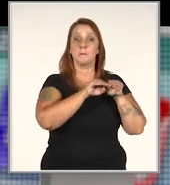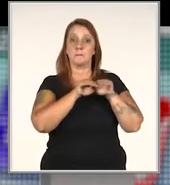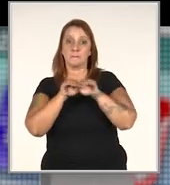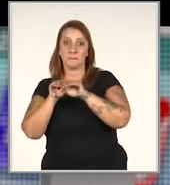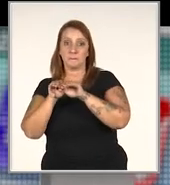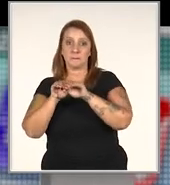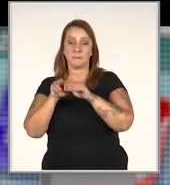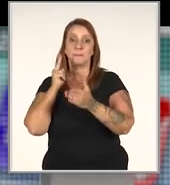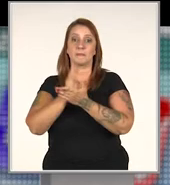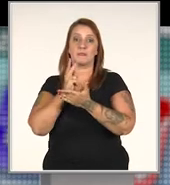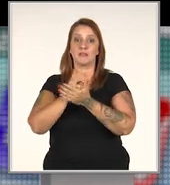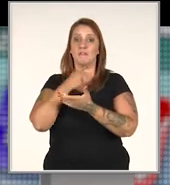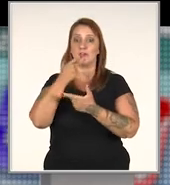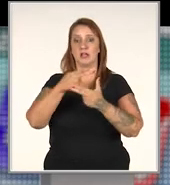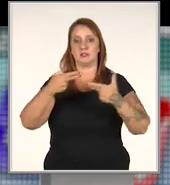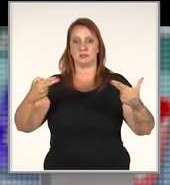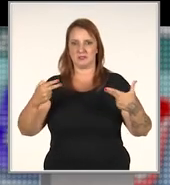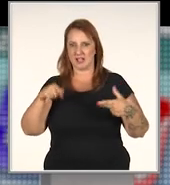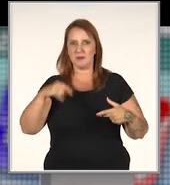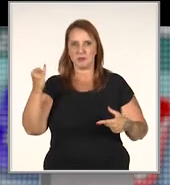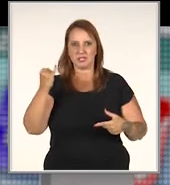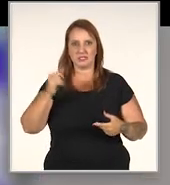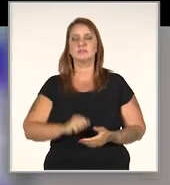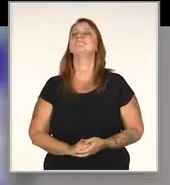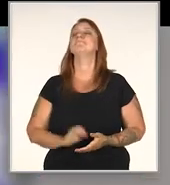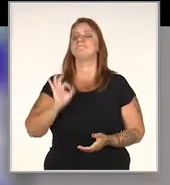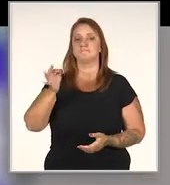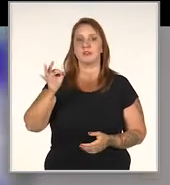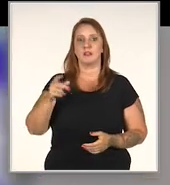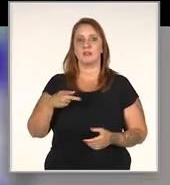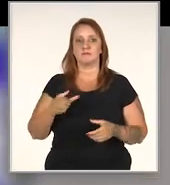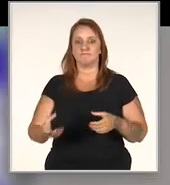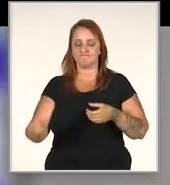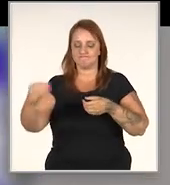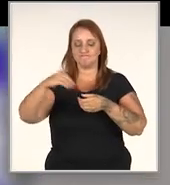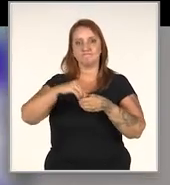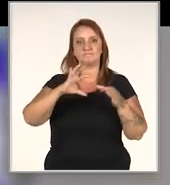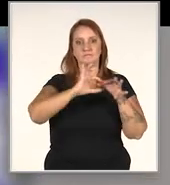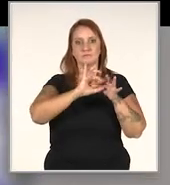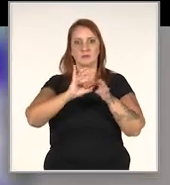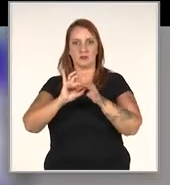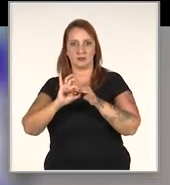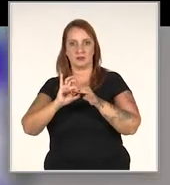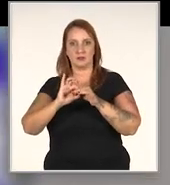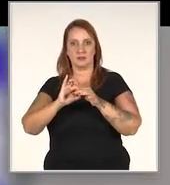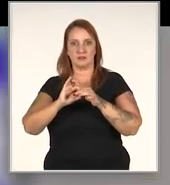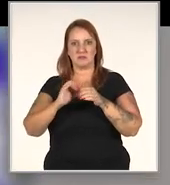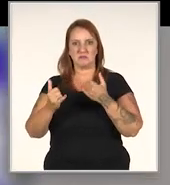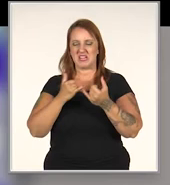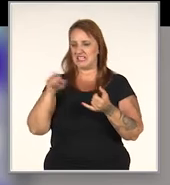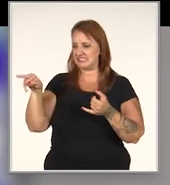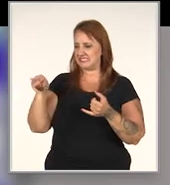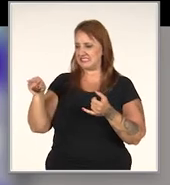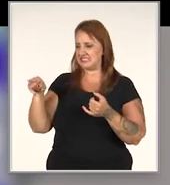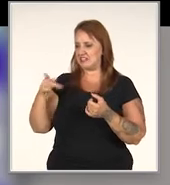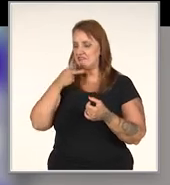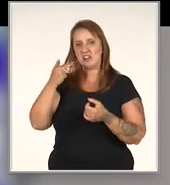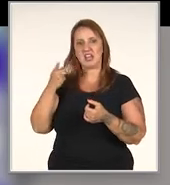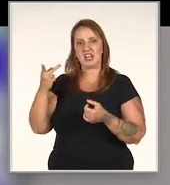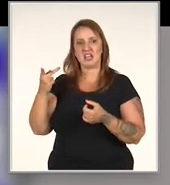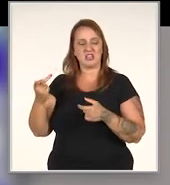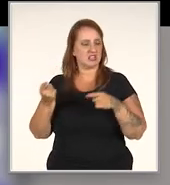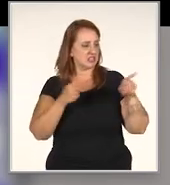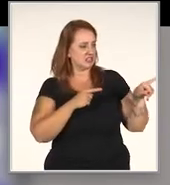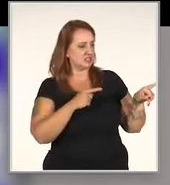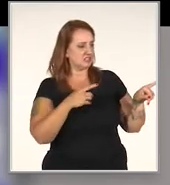padrão, as mesmas coisas são faladas, é importante isso? Com certeza, elas ficam mais integradas e não dá aquela sensação de, puxa, falei com uma